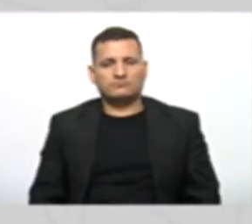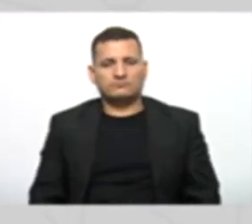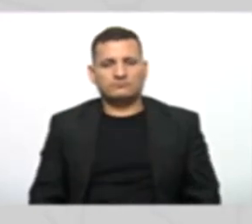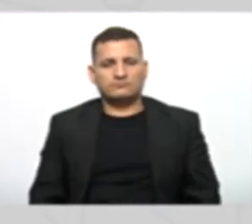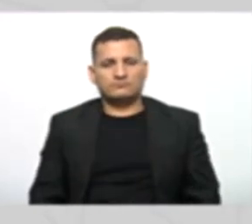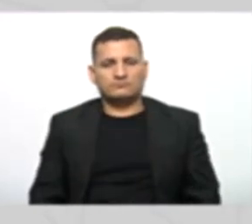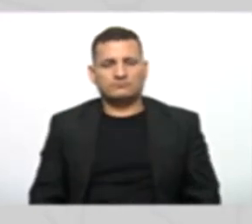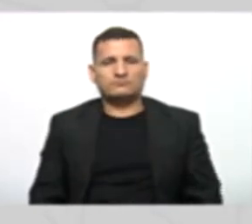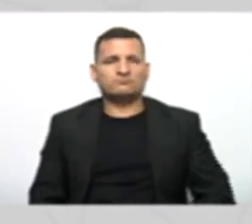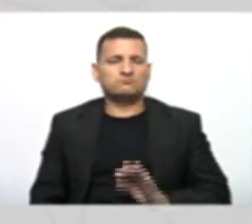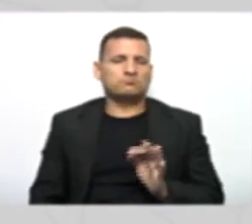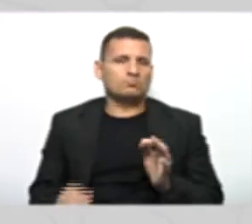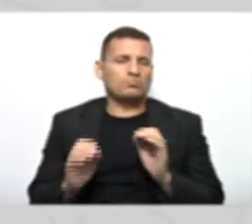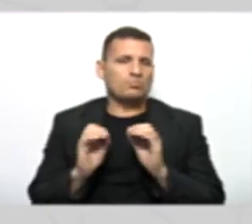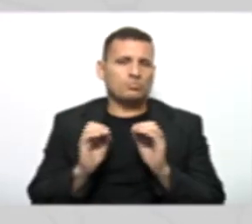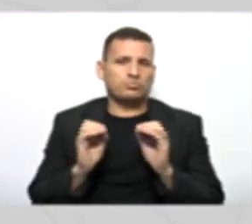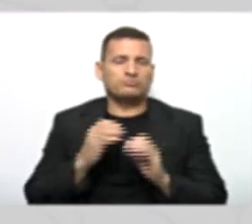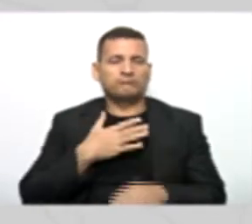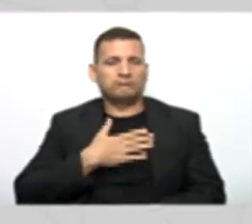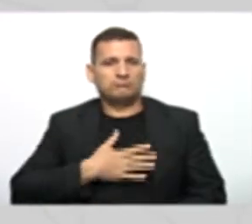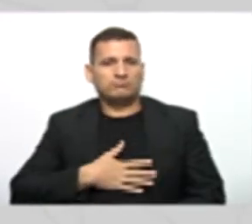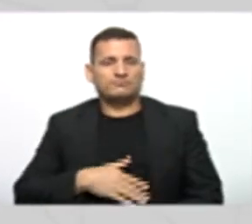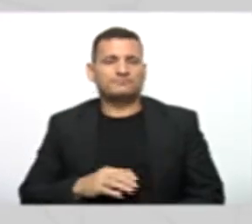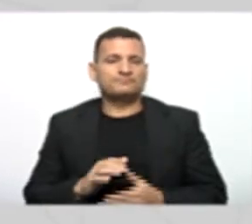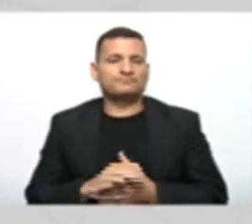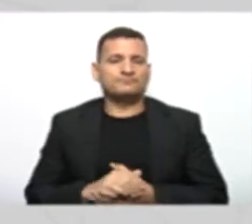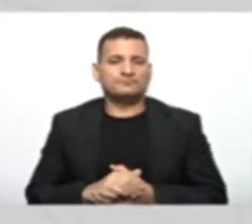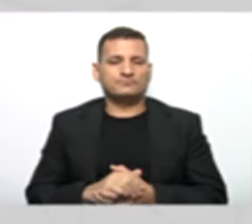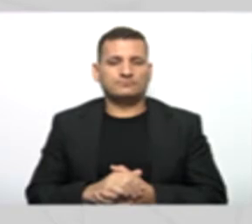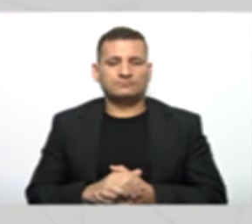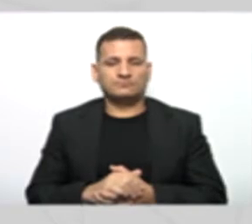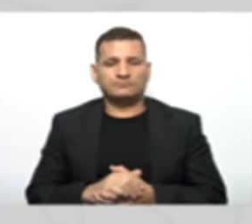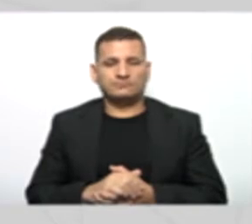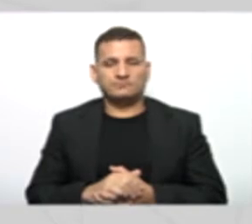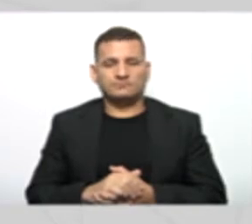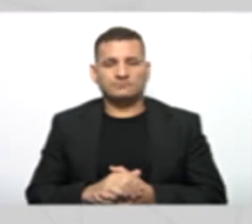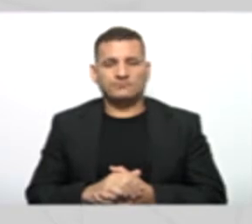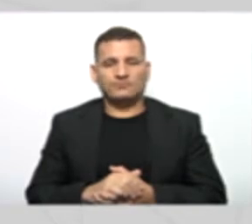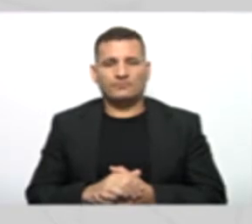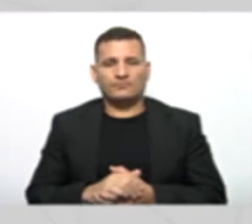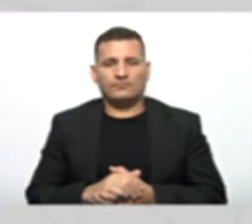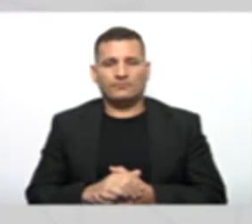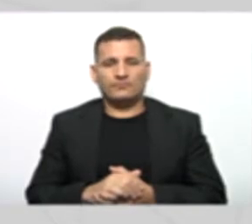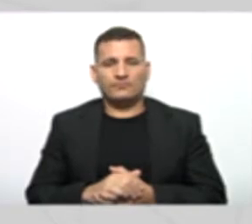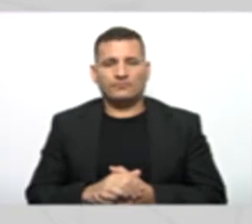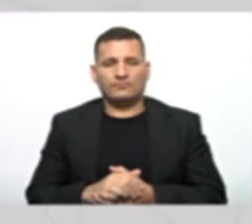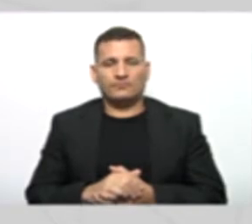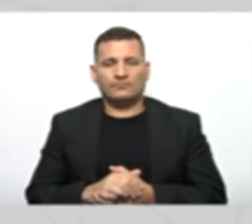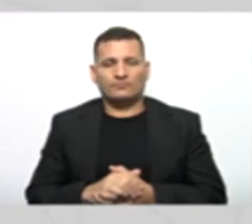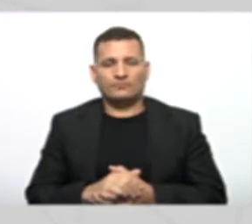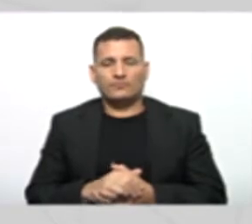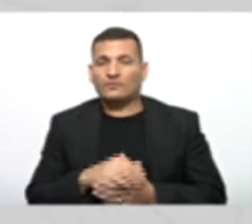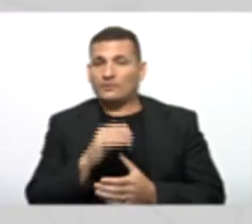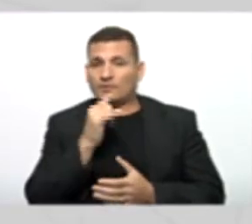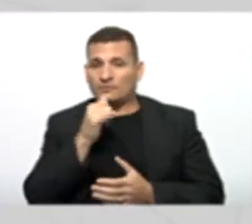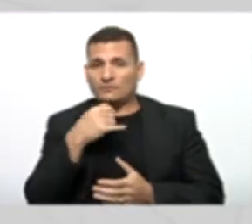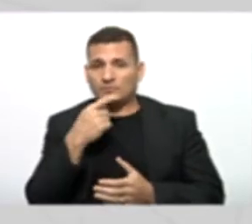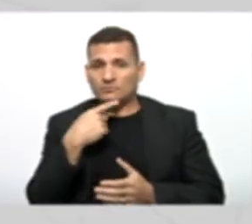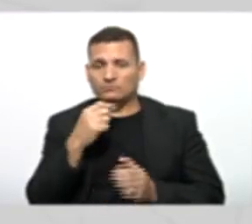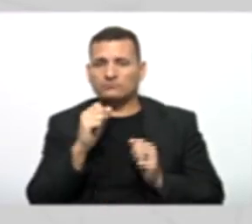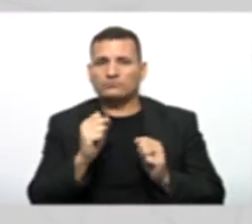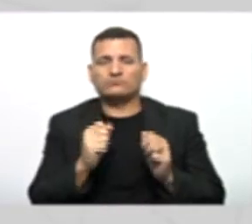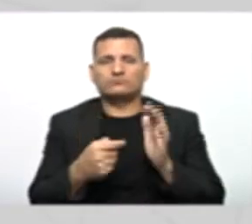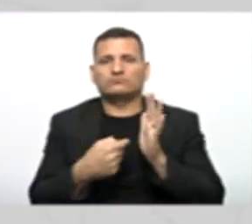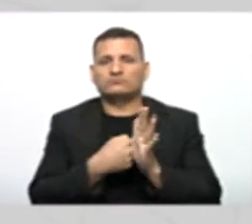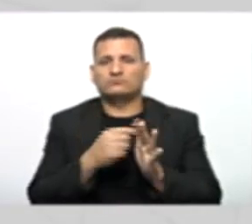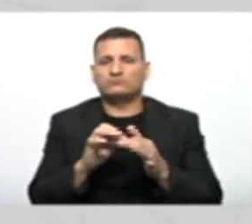galera está tranquila aqui. Enquanto isso, acho que está captando bem, né? Todo mundo, qualquer coisa, a galera, manda para a gente aqui. Mas eu acho